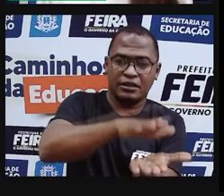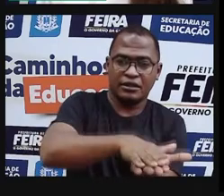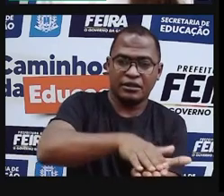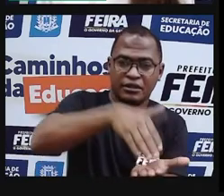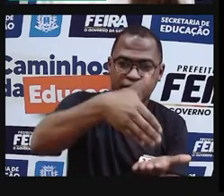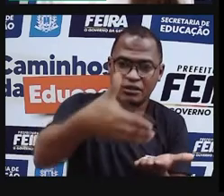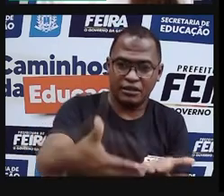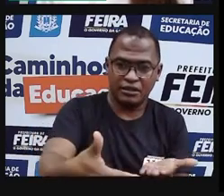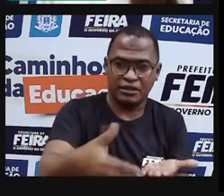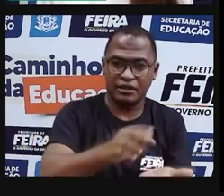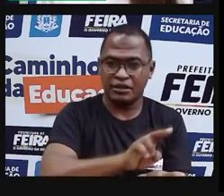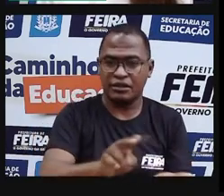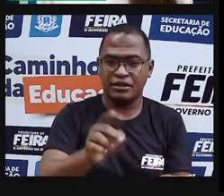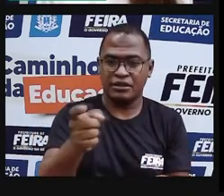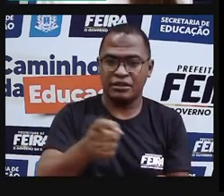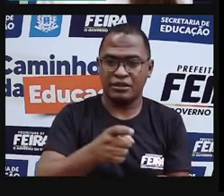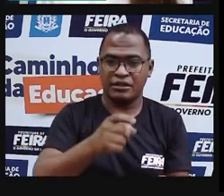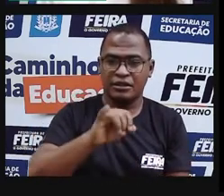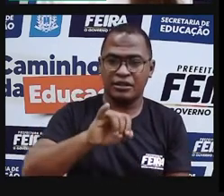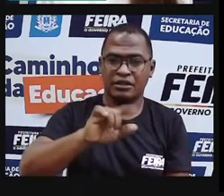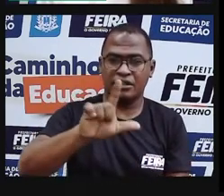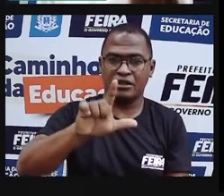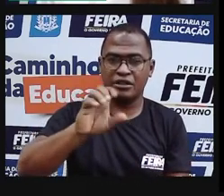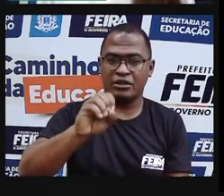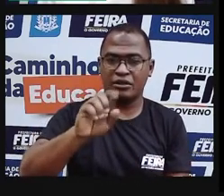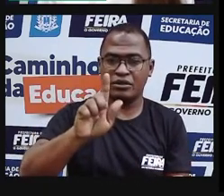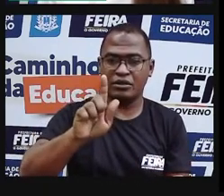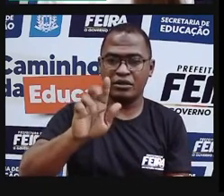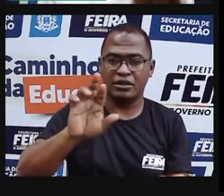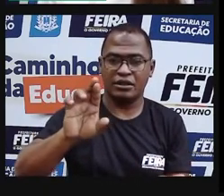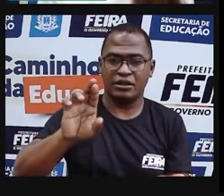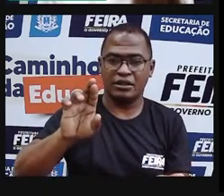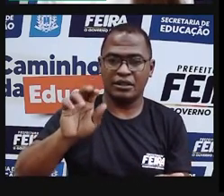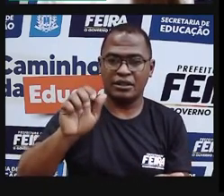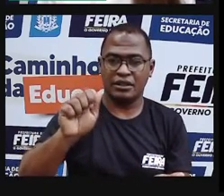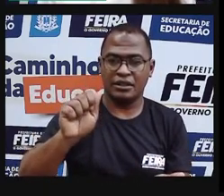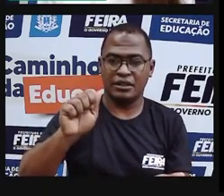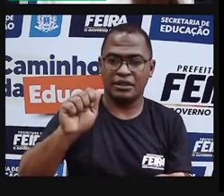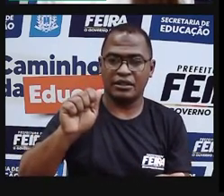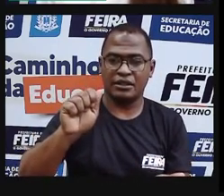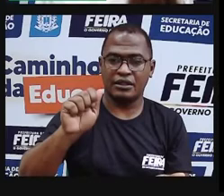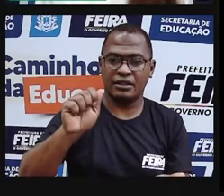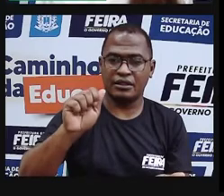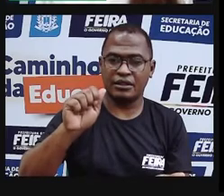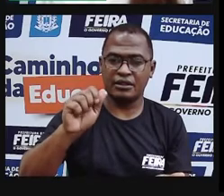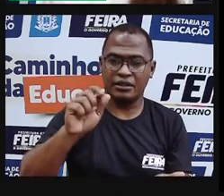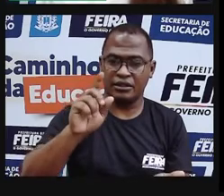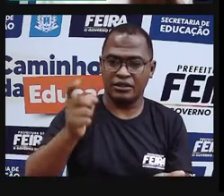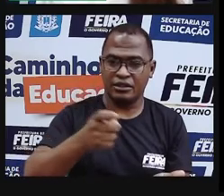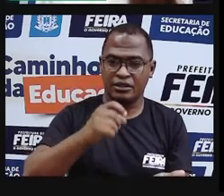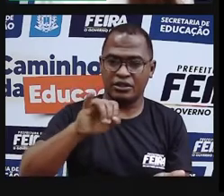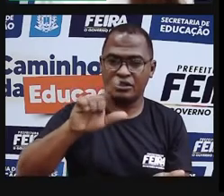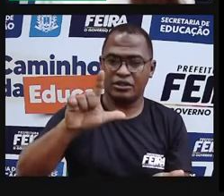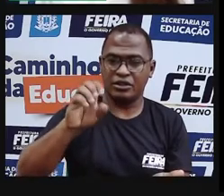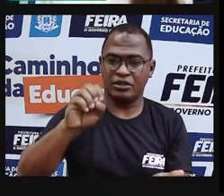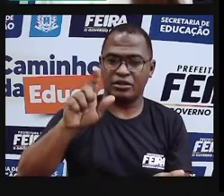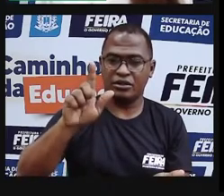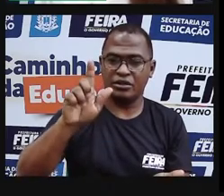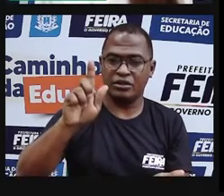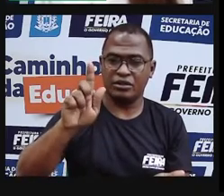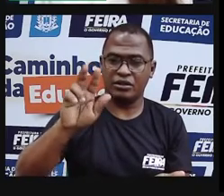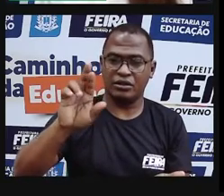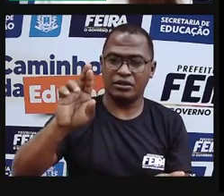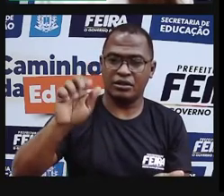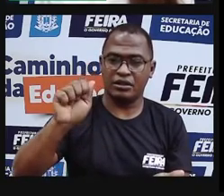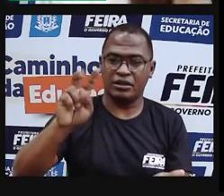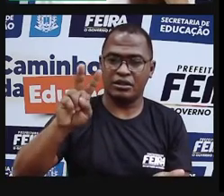hoje será sobre xilogravura. A gente já conversou na aula de português da aula passada sobre